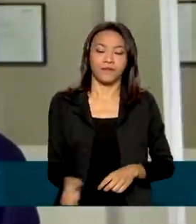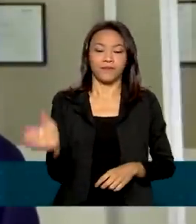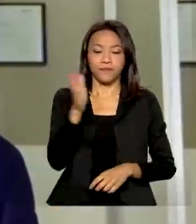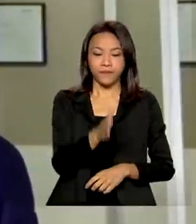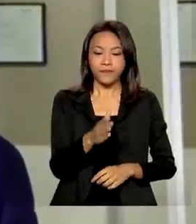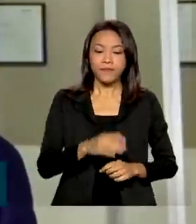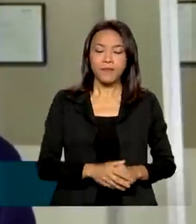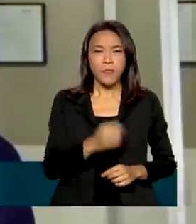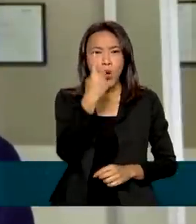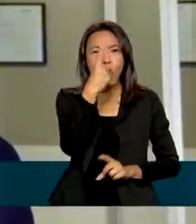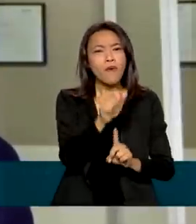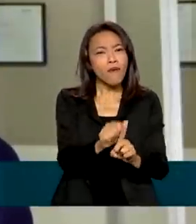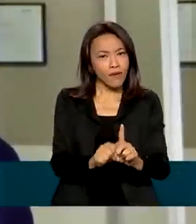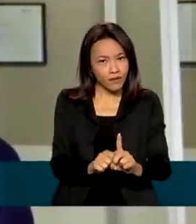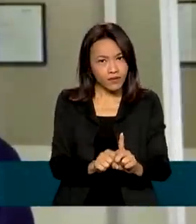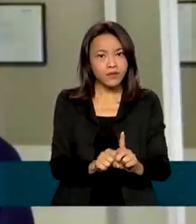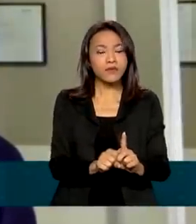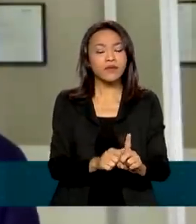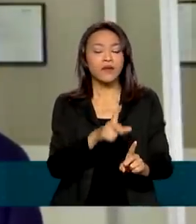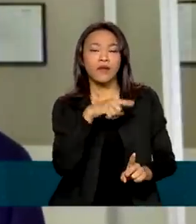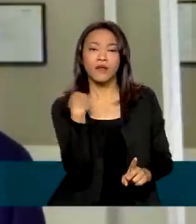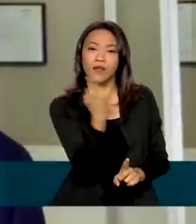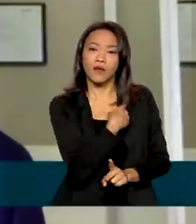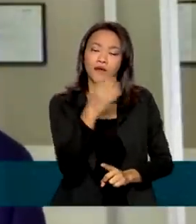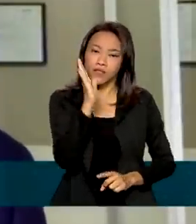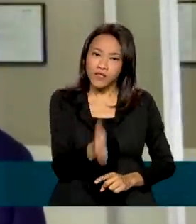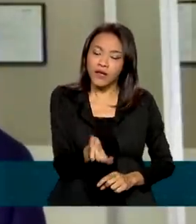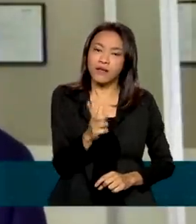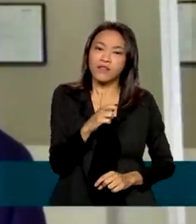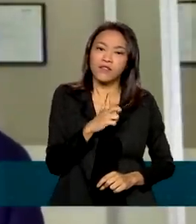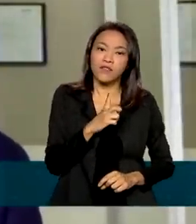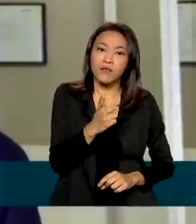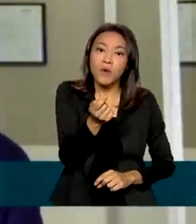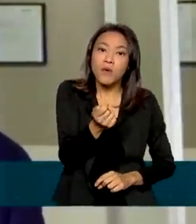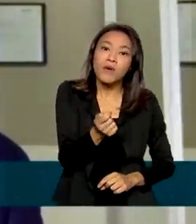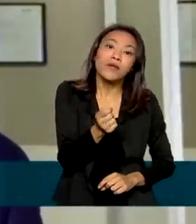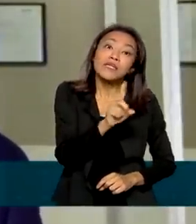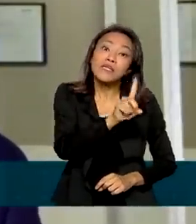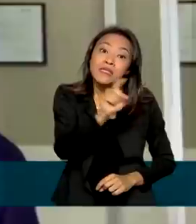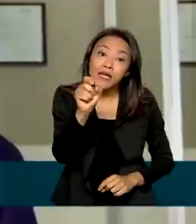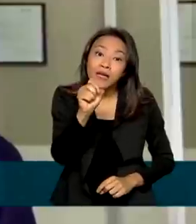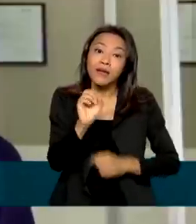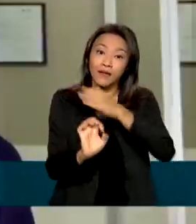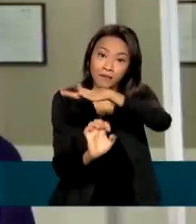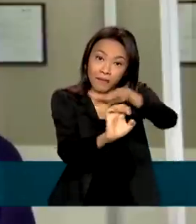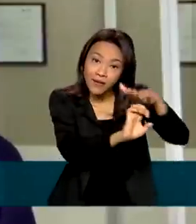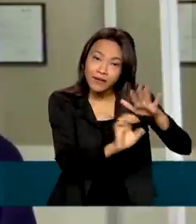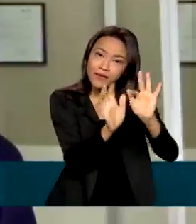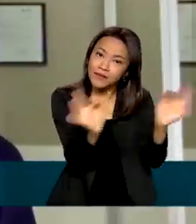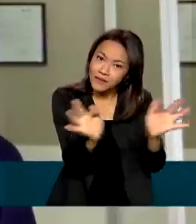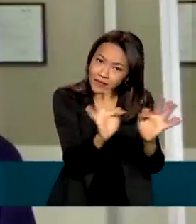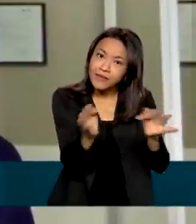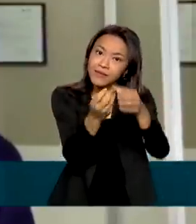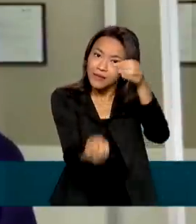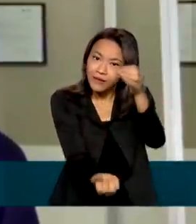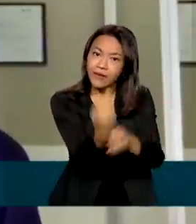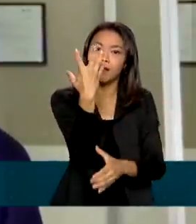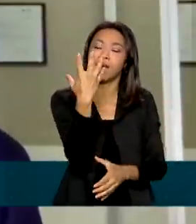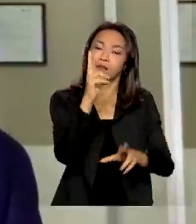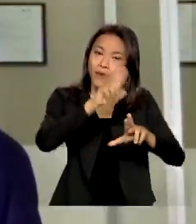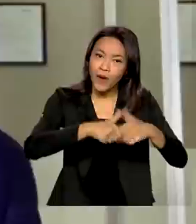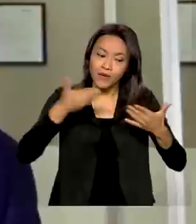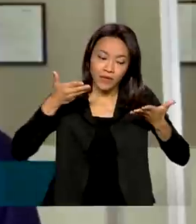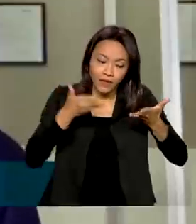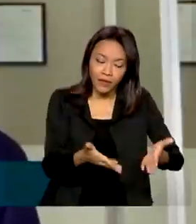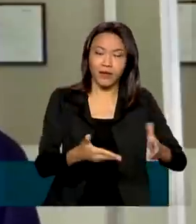mais de um mês, nós já tivemos quase 100 empresas simples de inovação criadas por meio desse